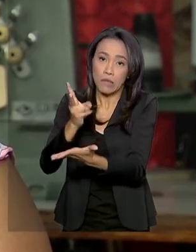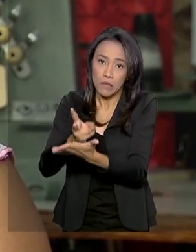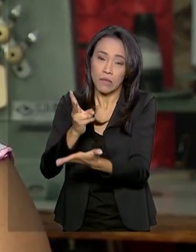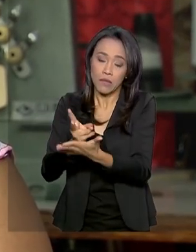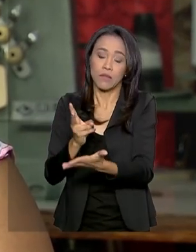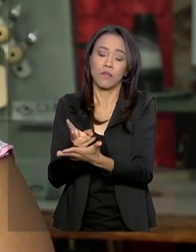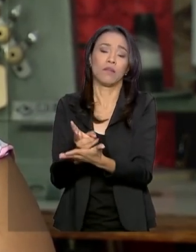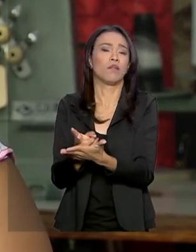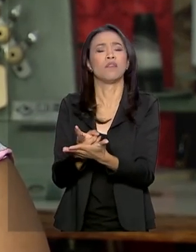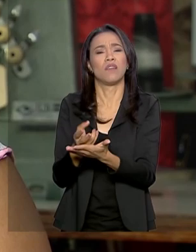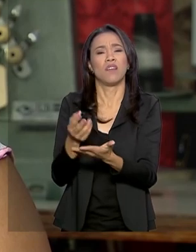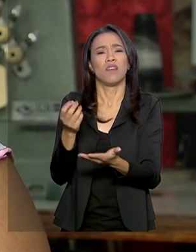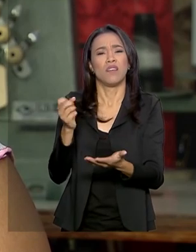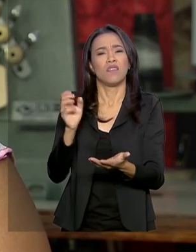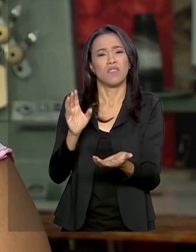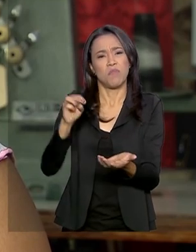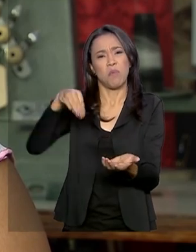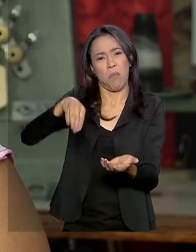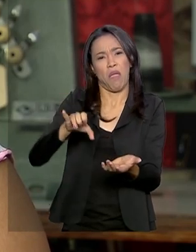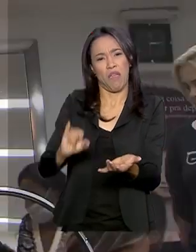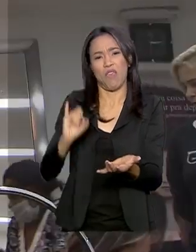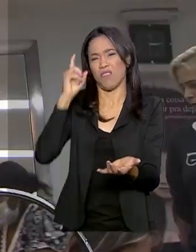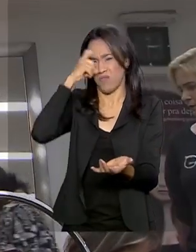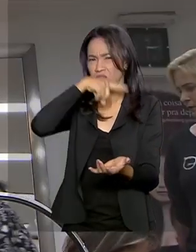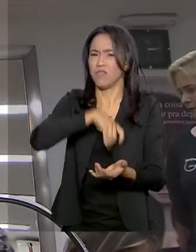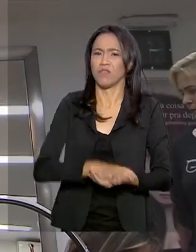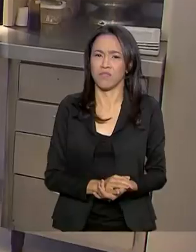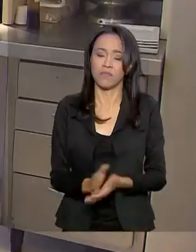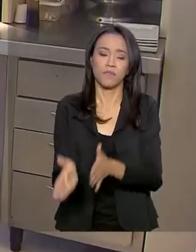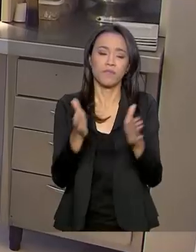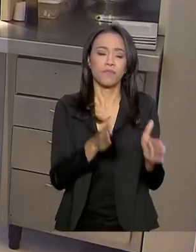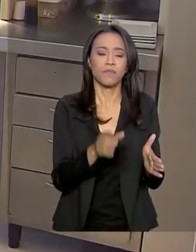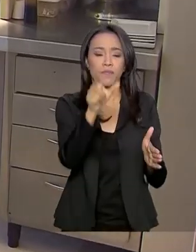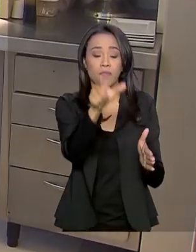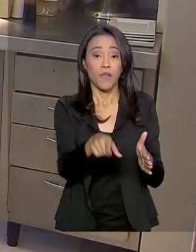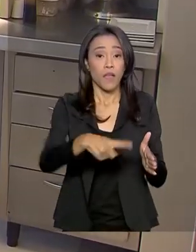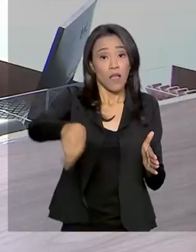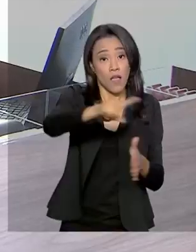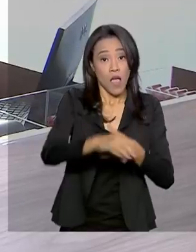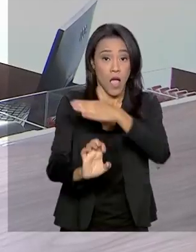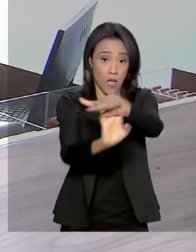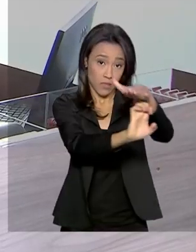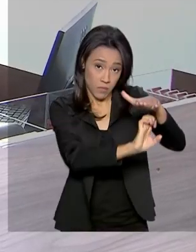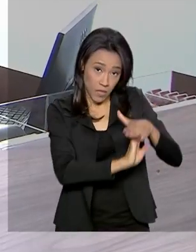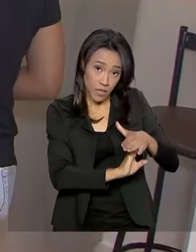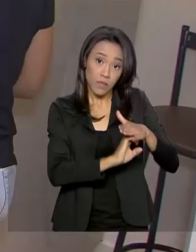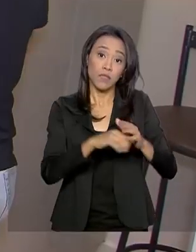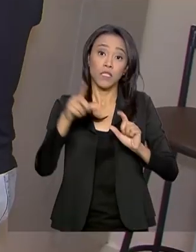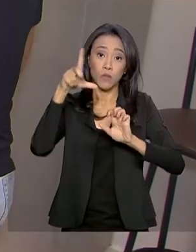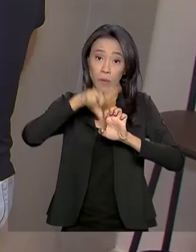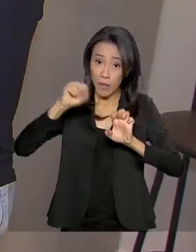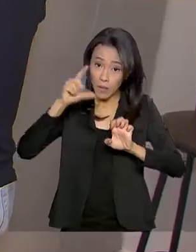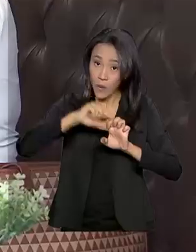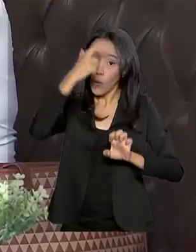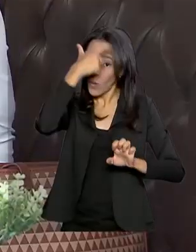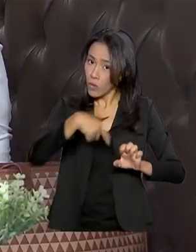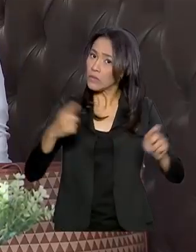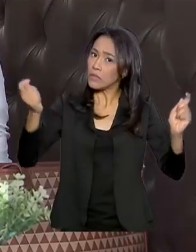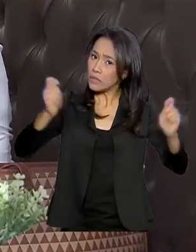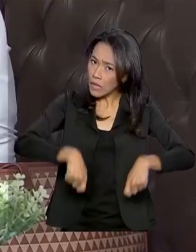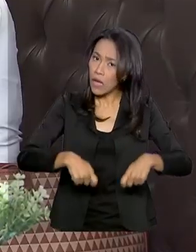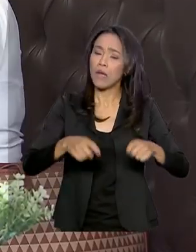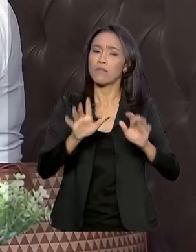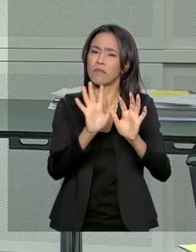microempreendedor, é bem difícil. A vida agora das empresas e do empreendedor pode ficar mais simples e